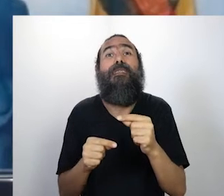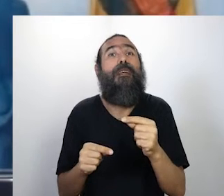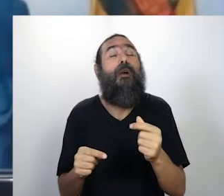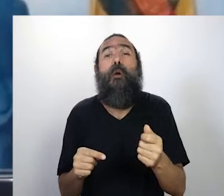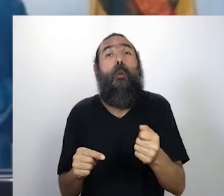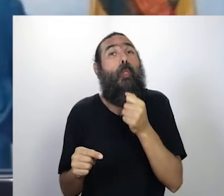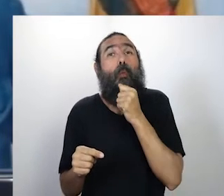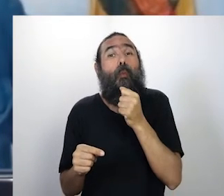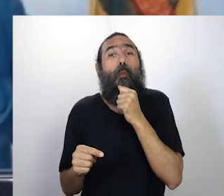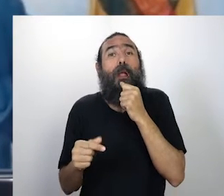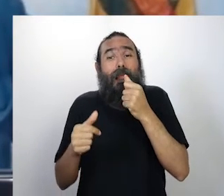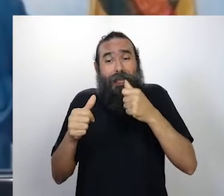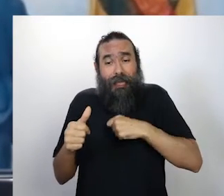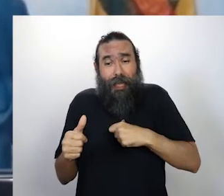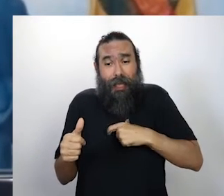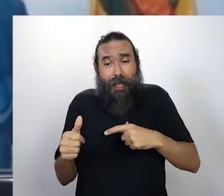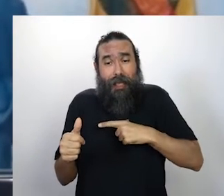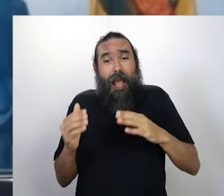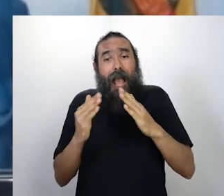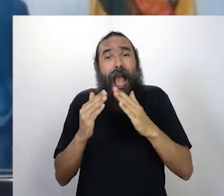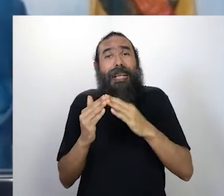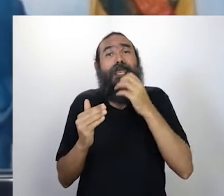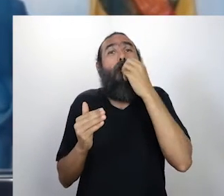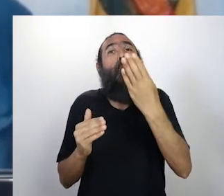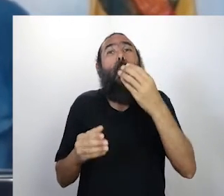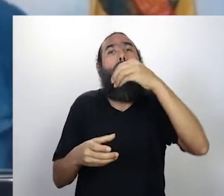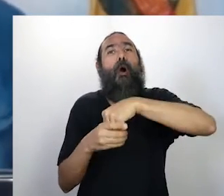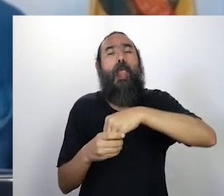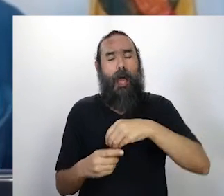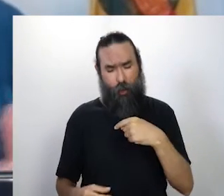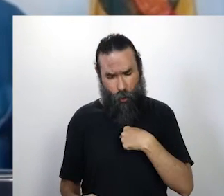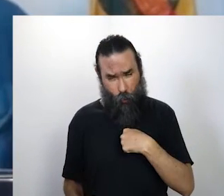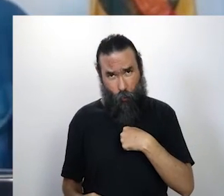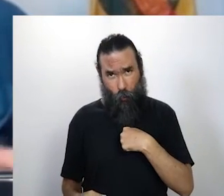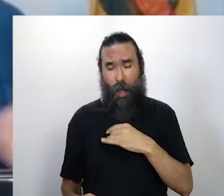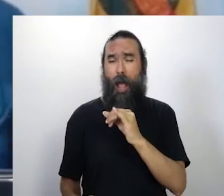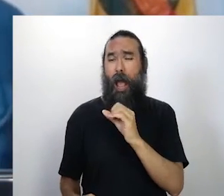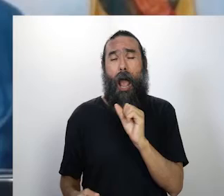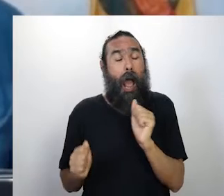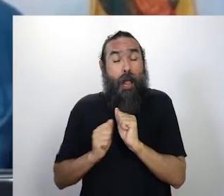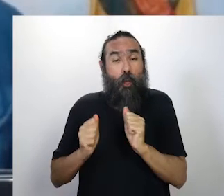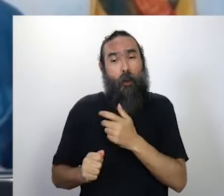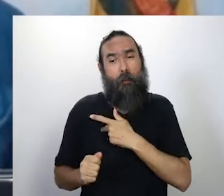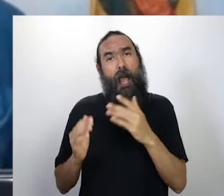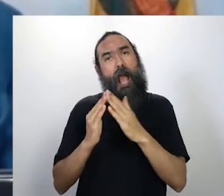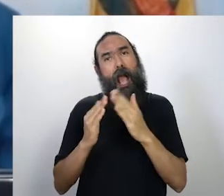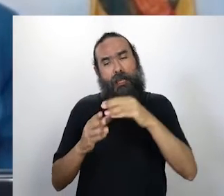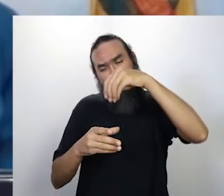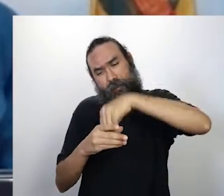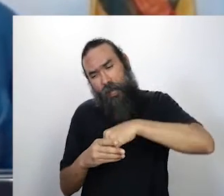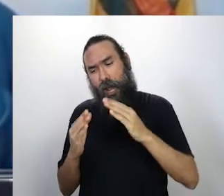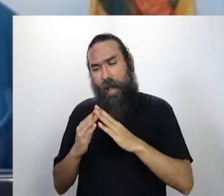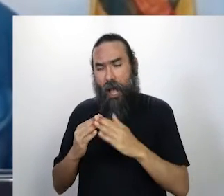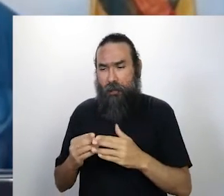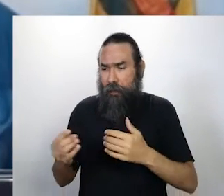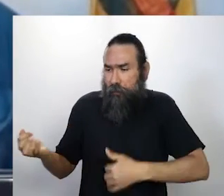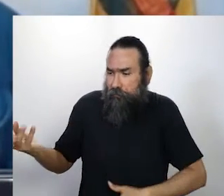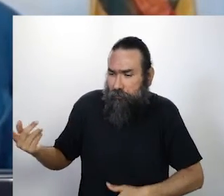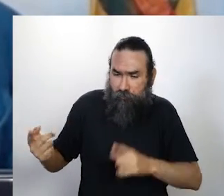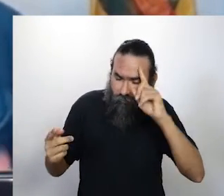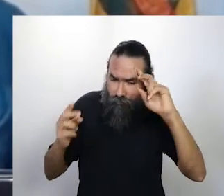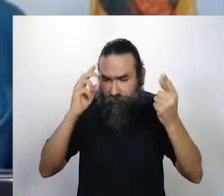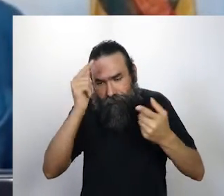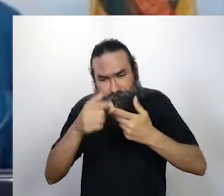construíram realmente uma prisão, porque eu adoro estar em casa, adoro estar com meus livros, eu adoro pegar um instrumento e fazer alguma coisa, eu adoro essa rotina de casa.